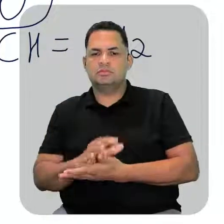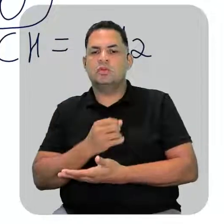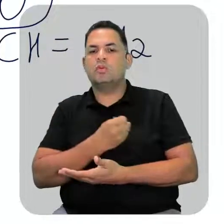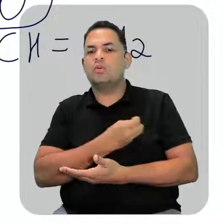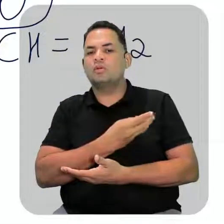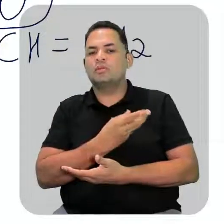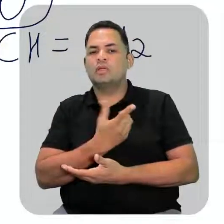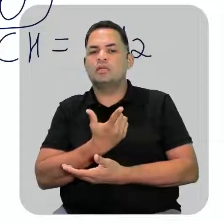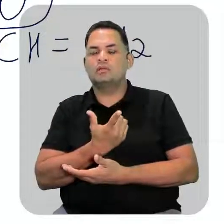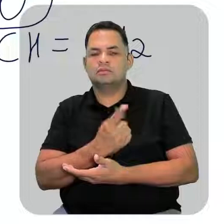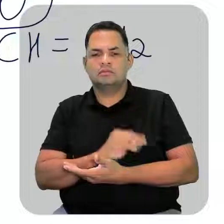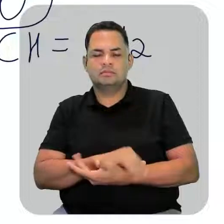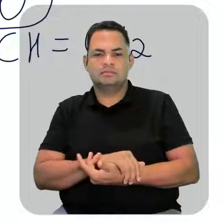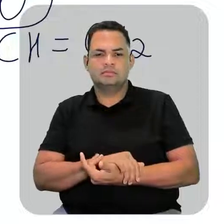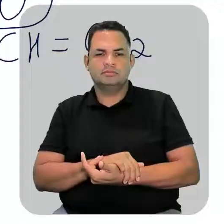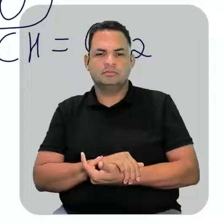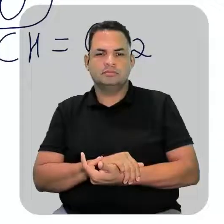a fórmula?